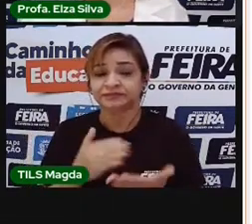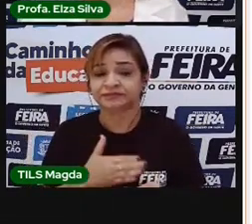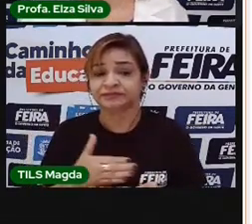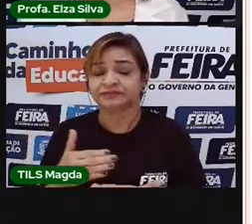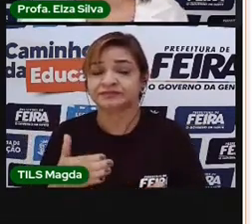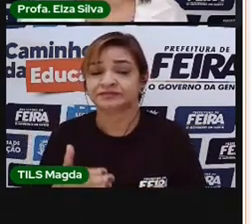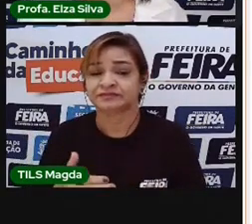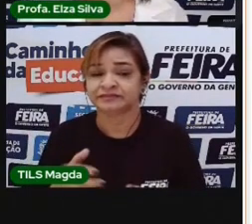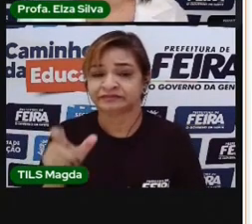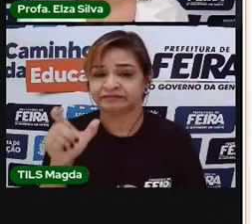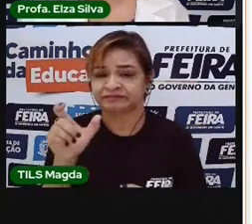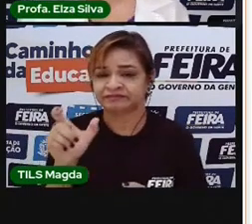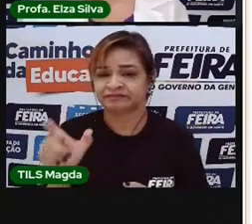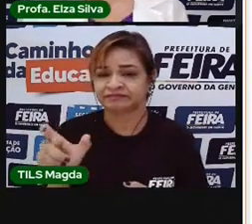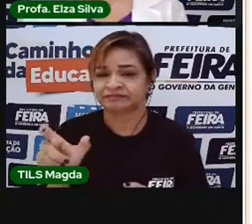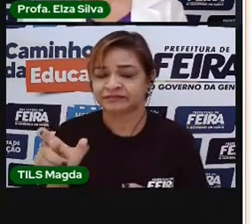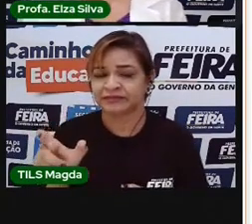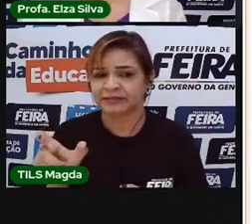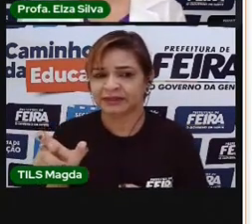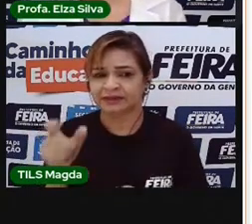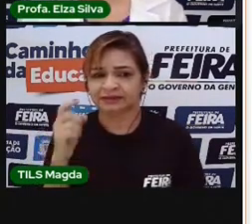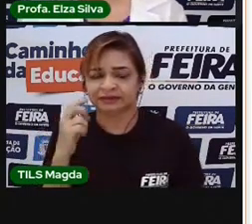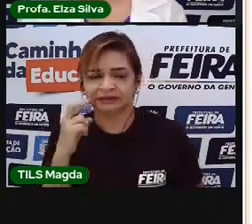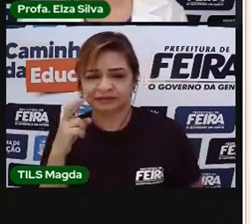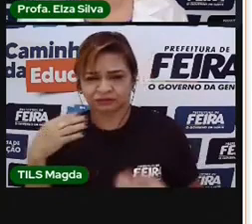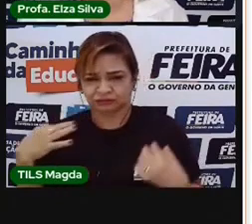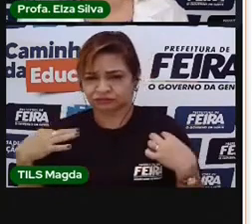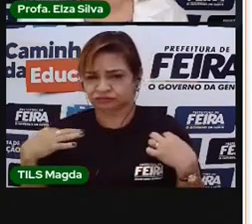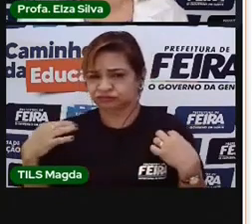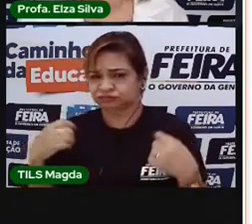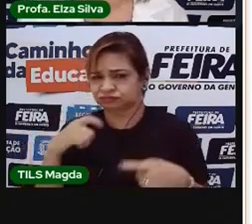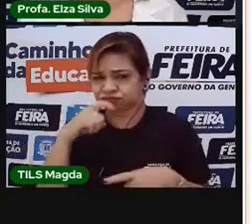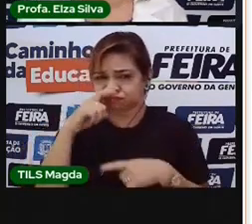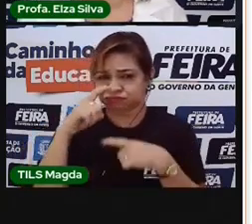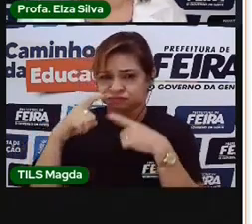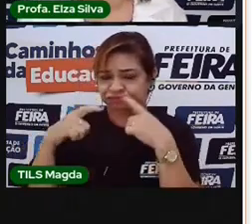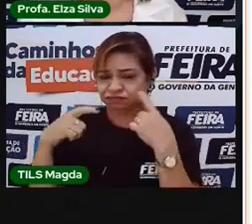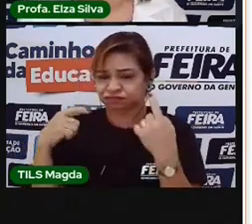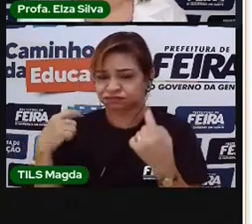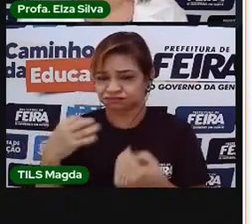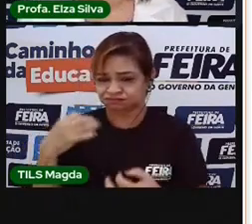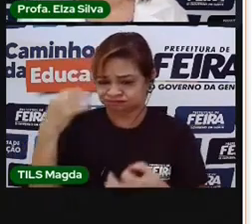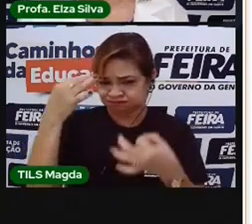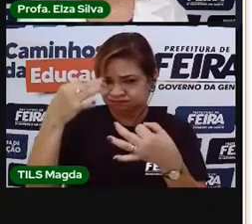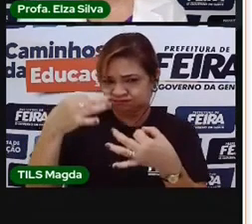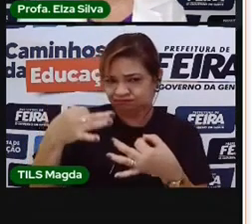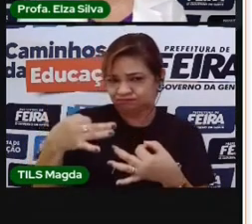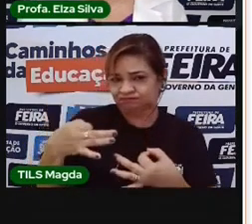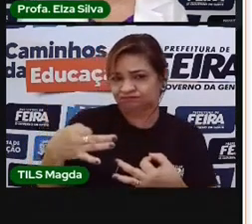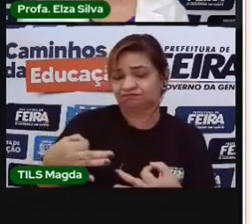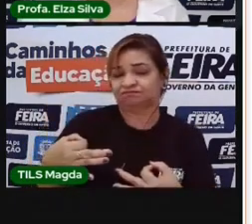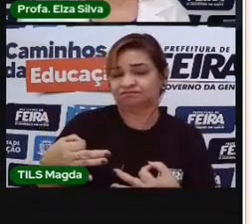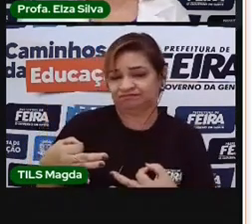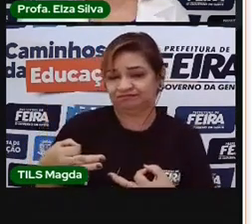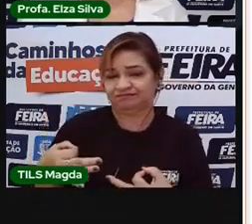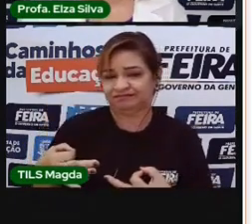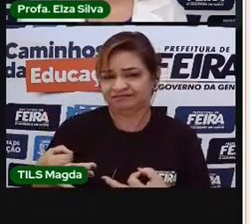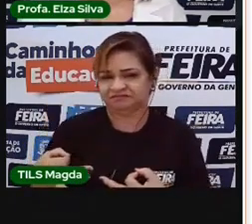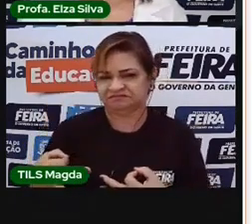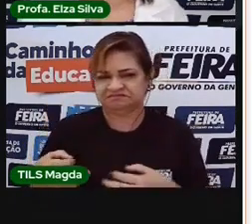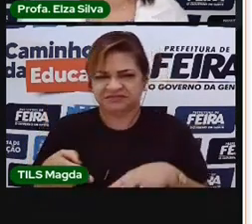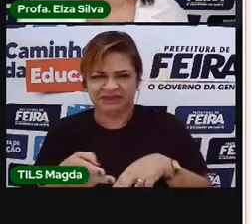pela palavra fashion, quem é que não quer andar hoje fashion, na moda. Utilizando jeans,